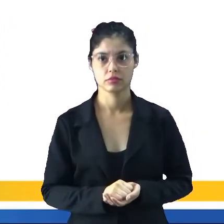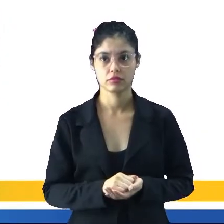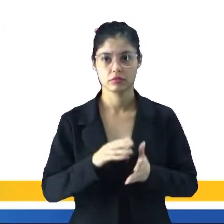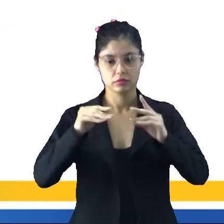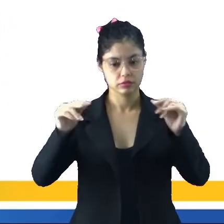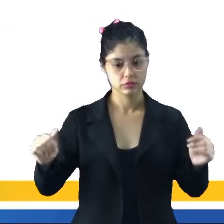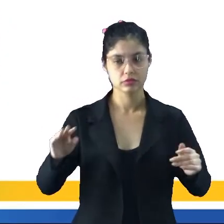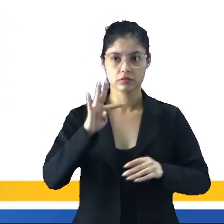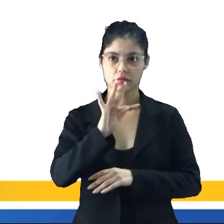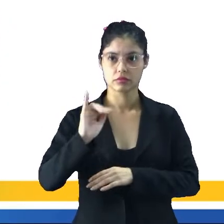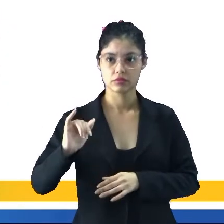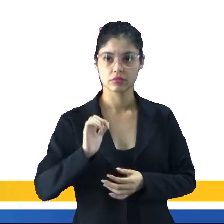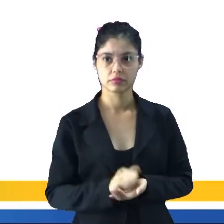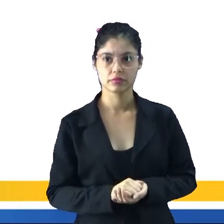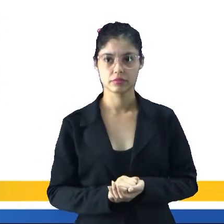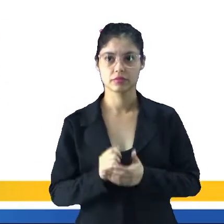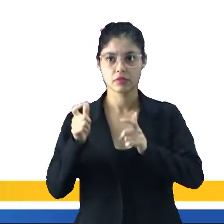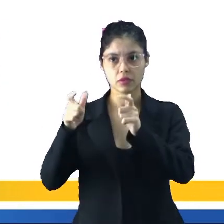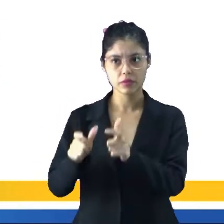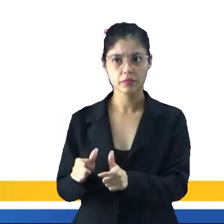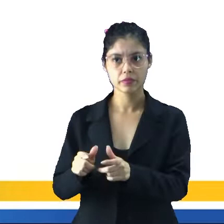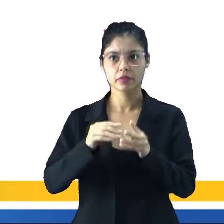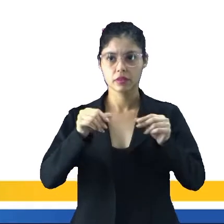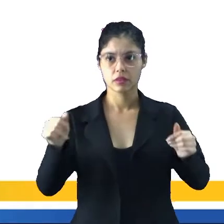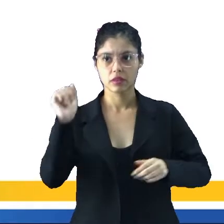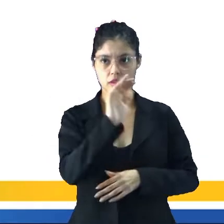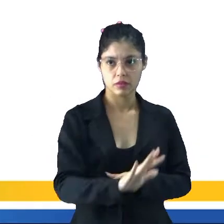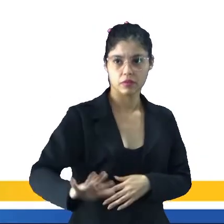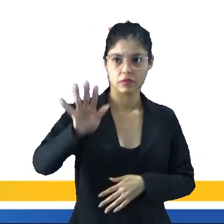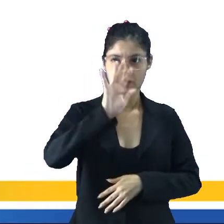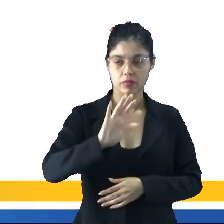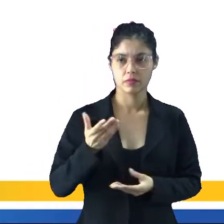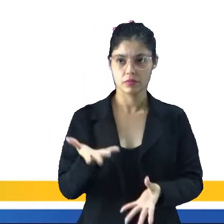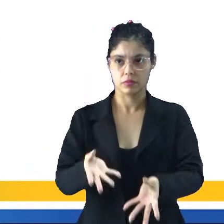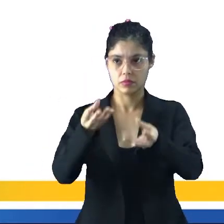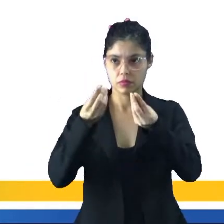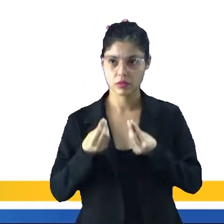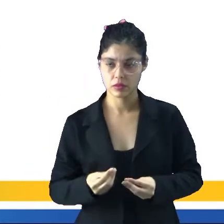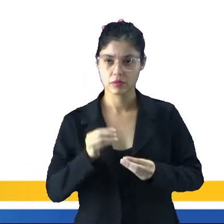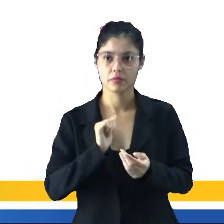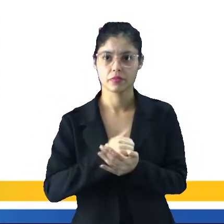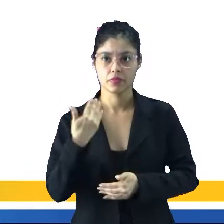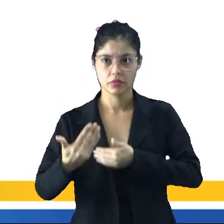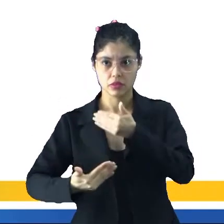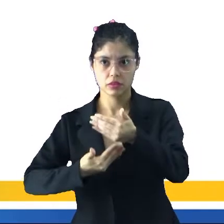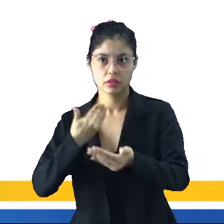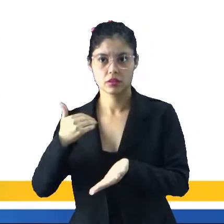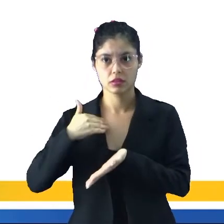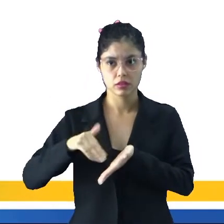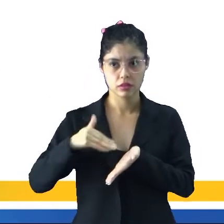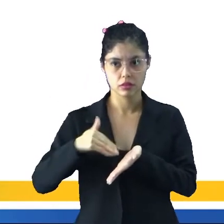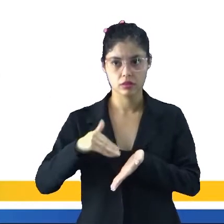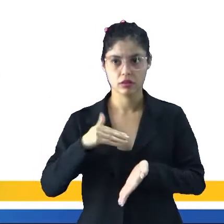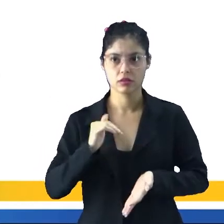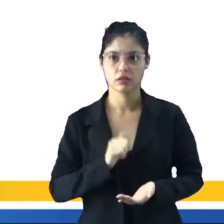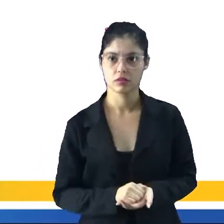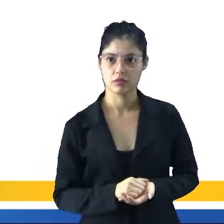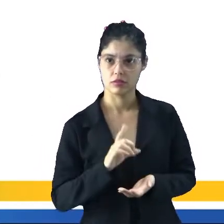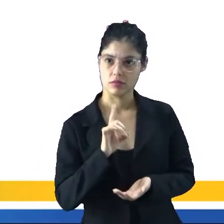A terra indígena é uma porção do território nacional, qual recebe, né, após regular um processo